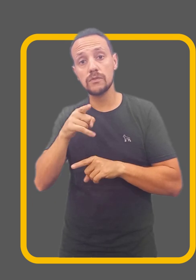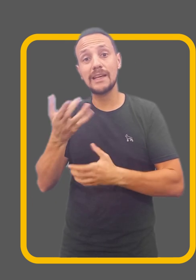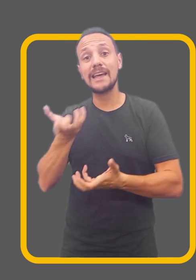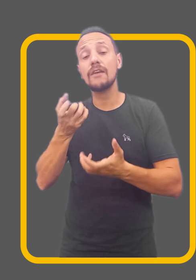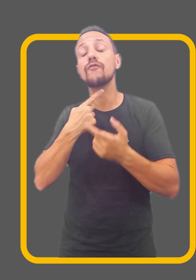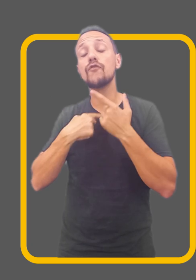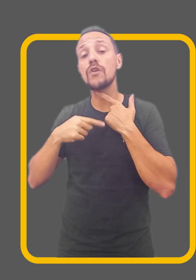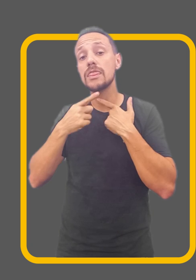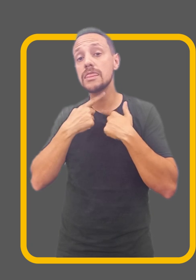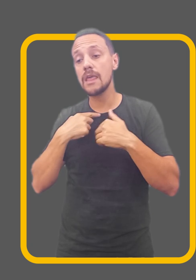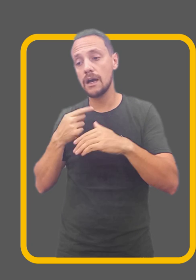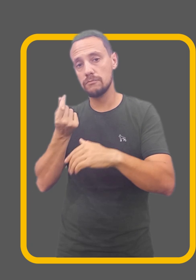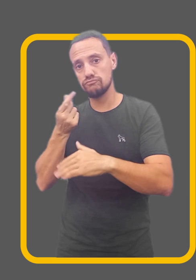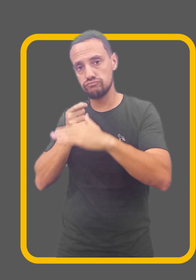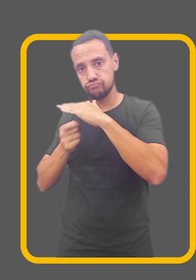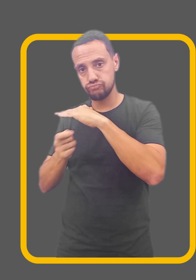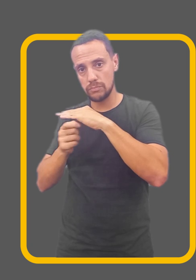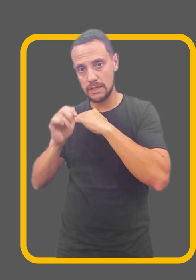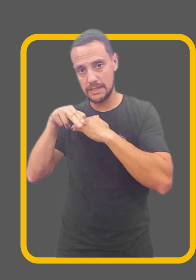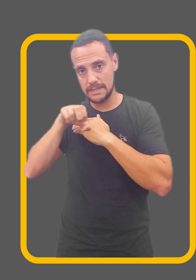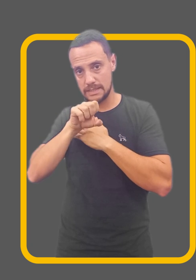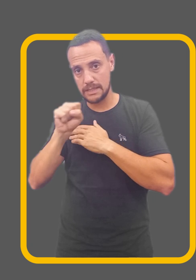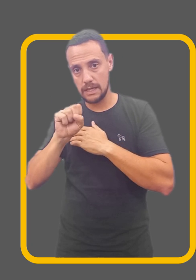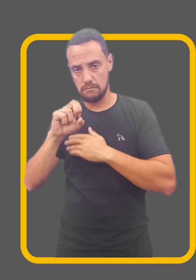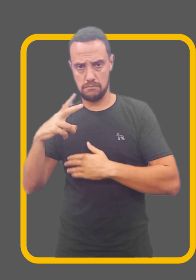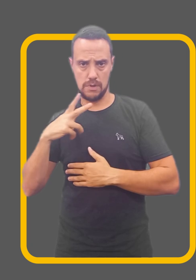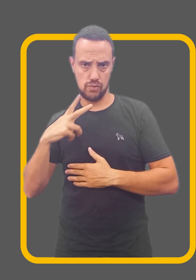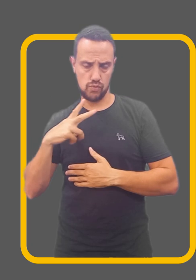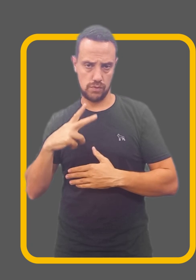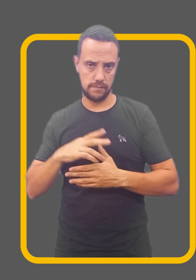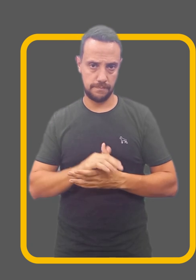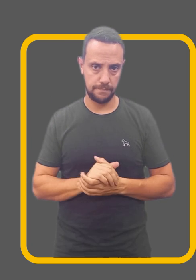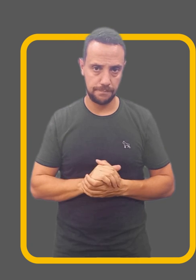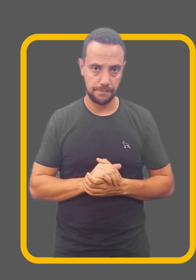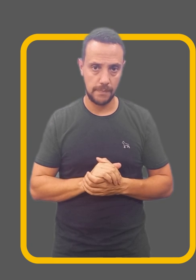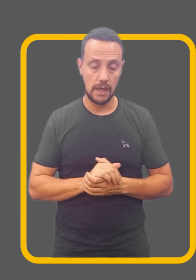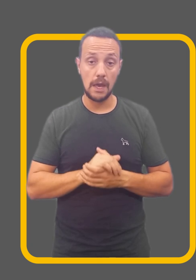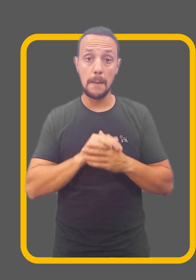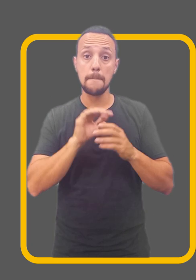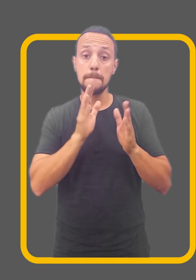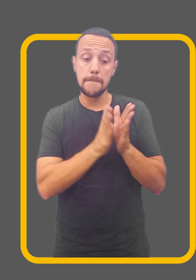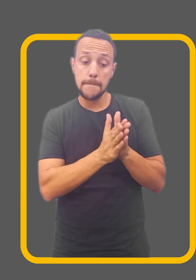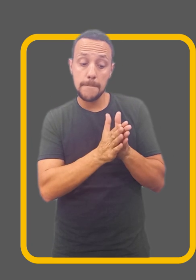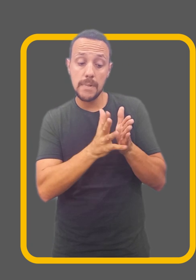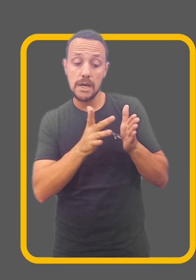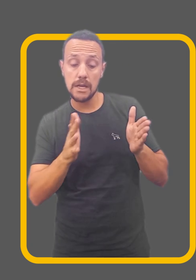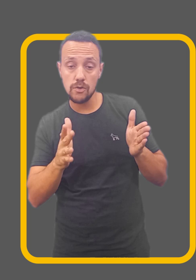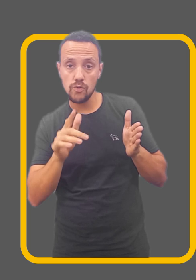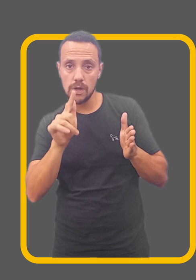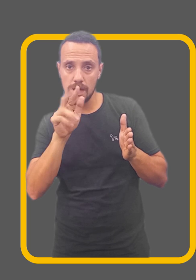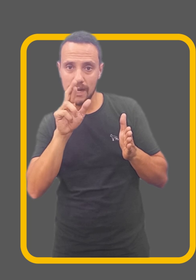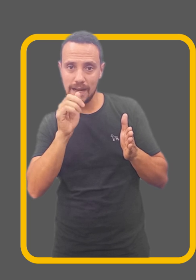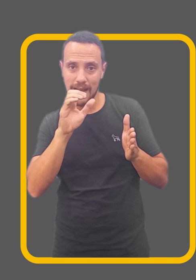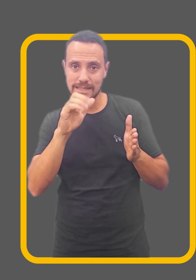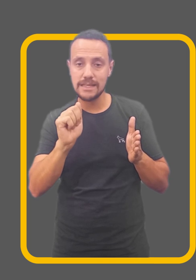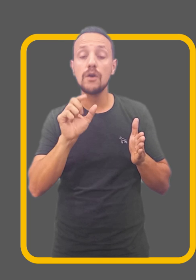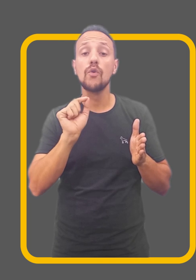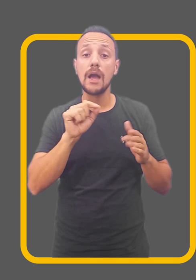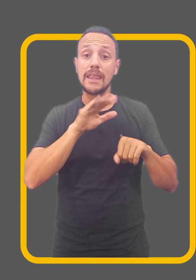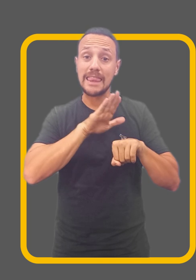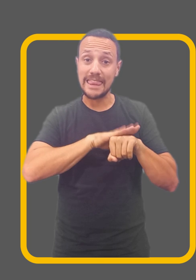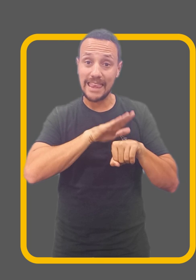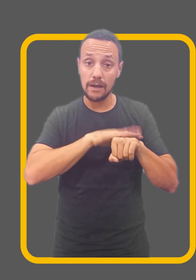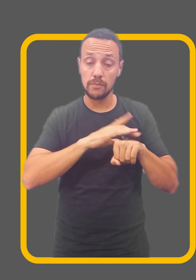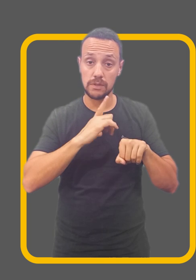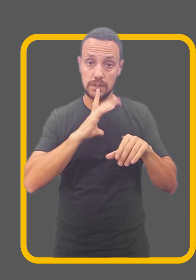contribuição facultativa ou contribuição individual. Agora, o período de graça nada mais é que o